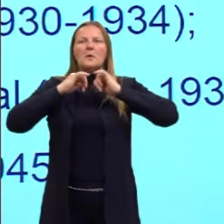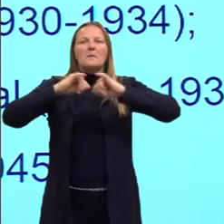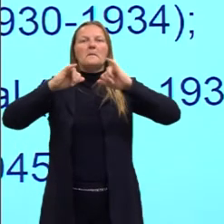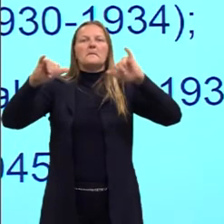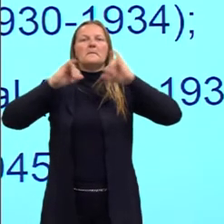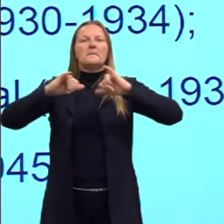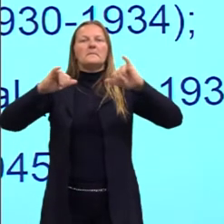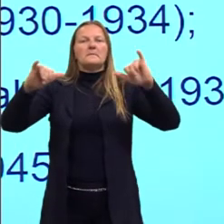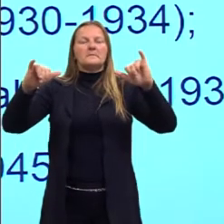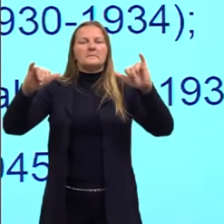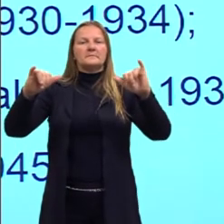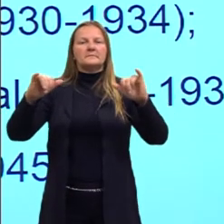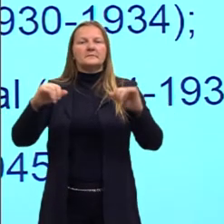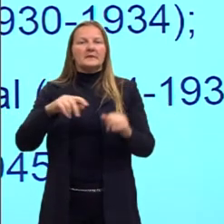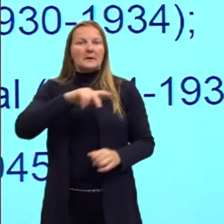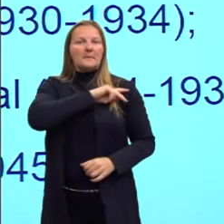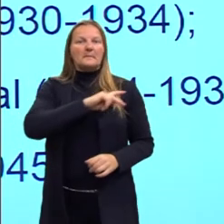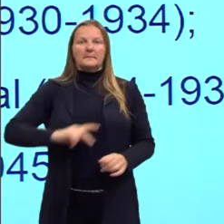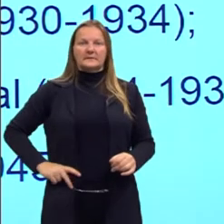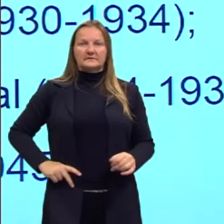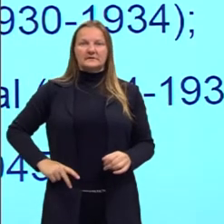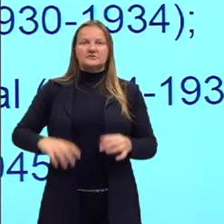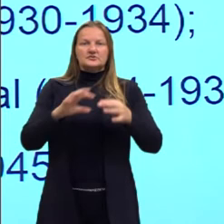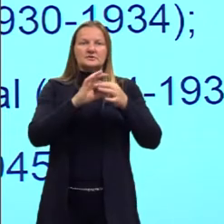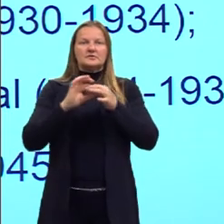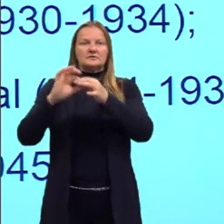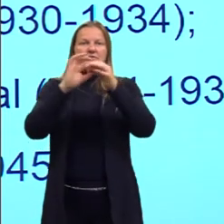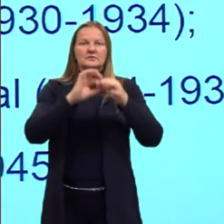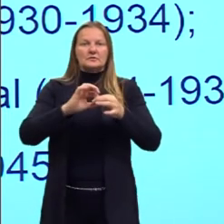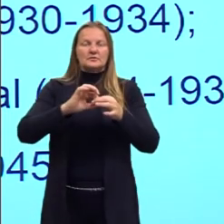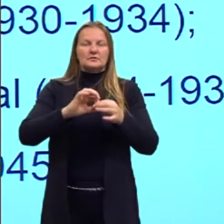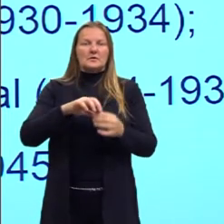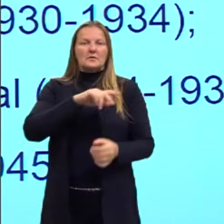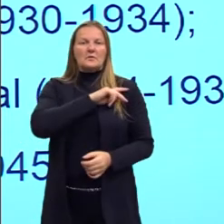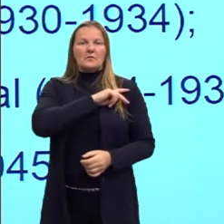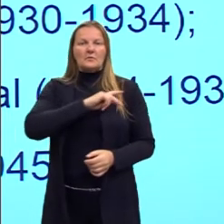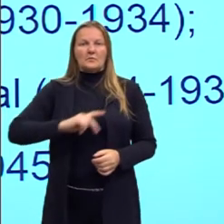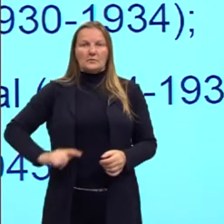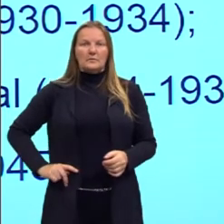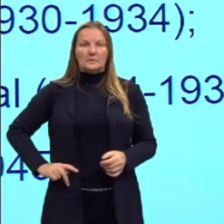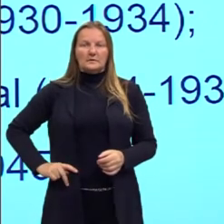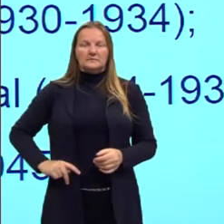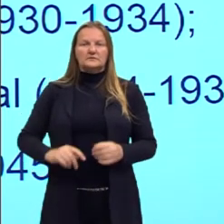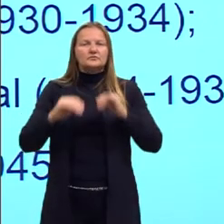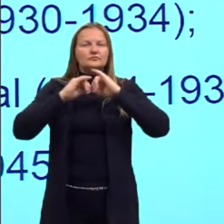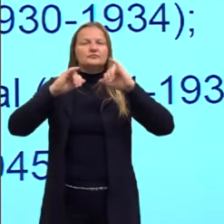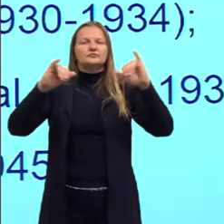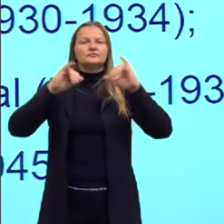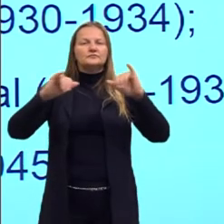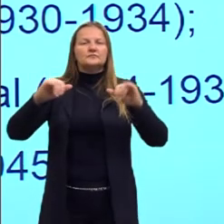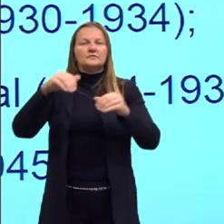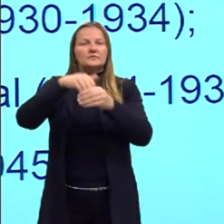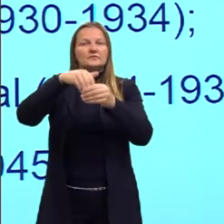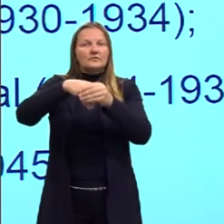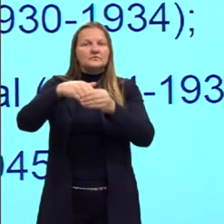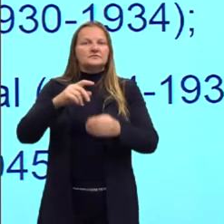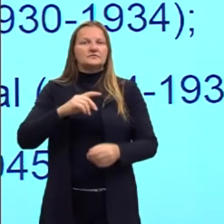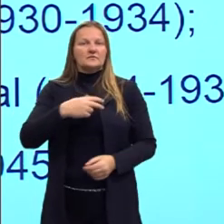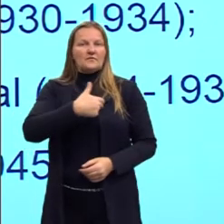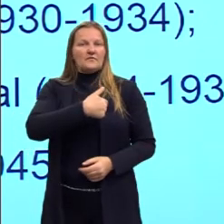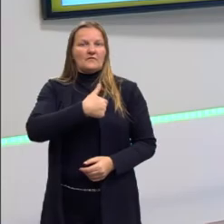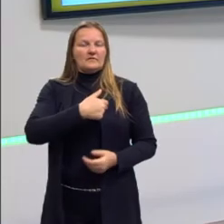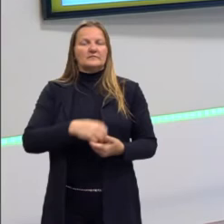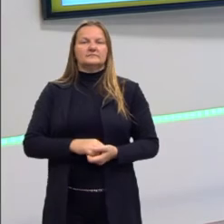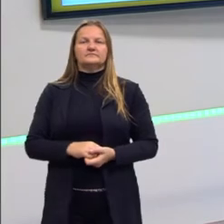Getúlio Vargas, pregando aí a aliança liberal. Um cartaz da propaganda eleitoral do Getúlio Vargas, lá da